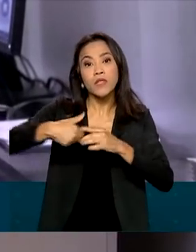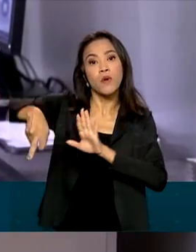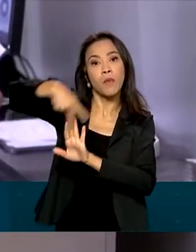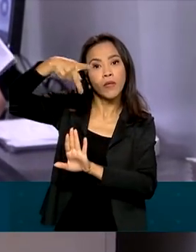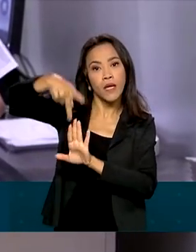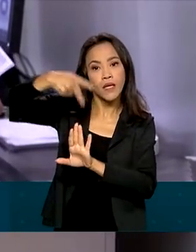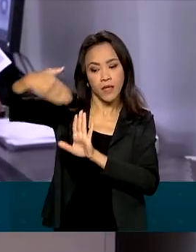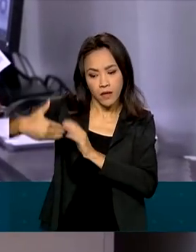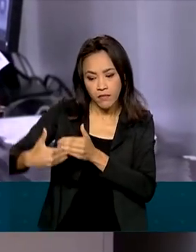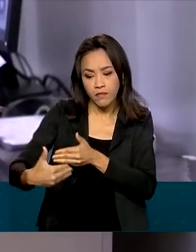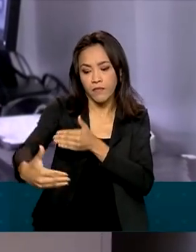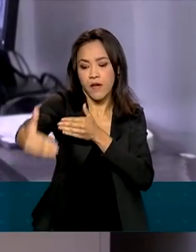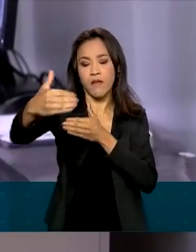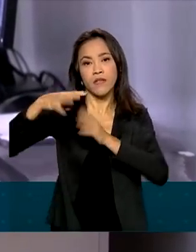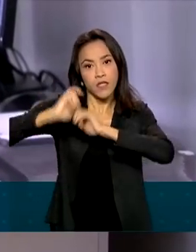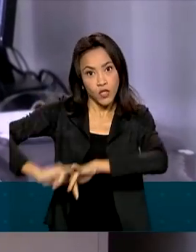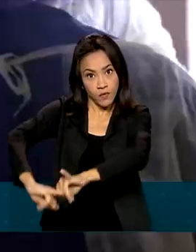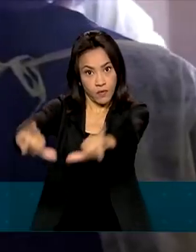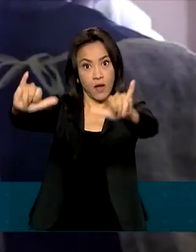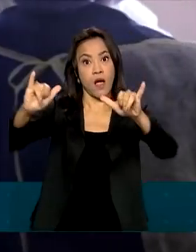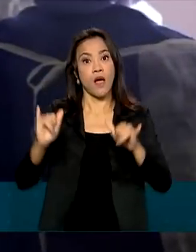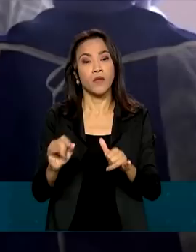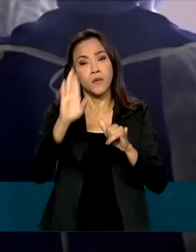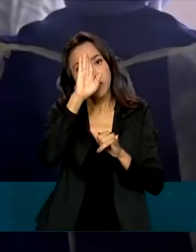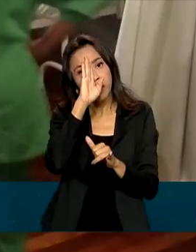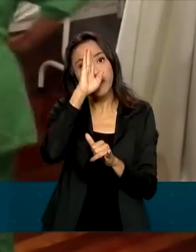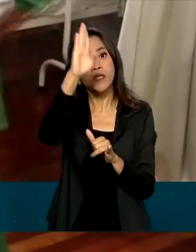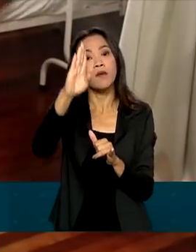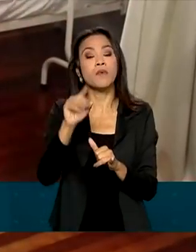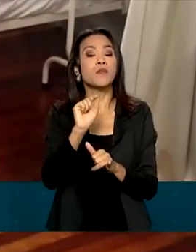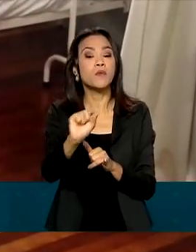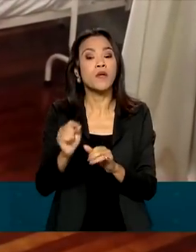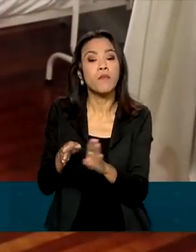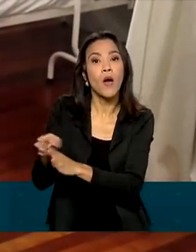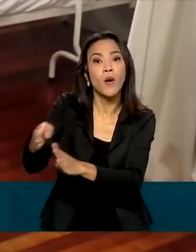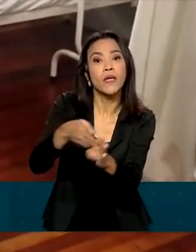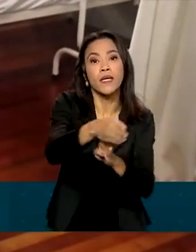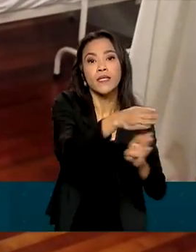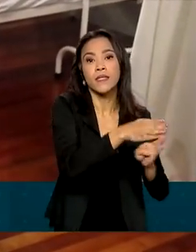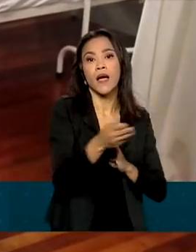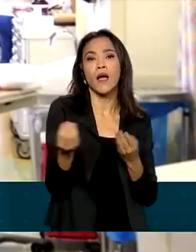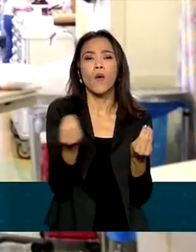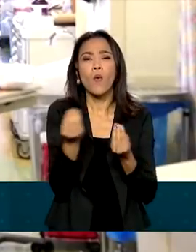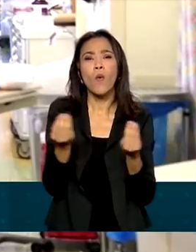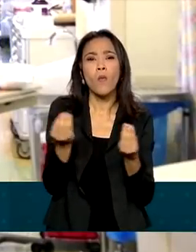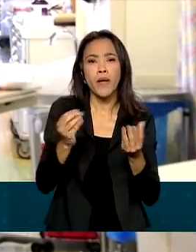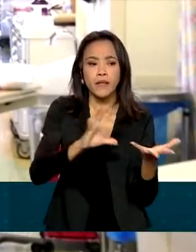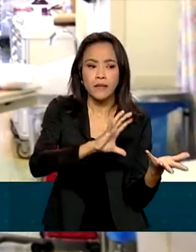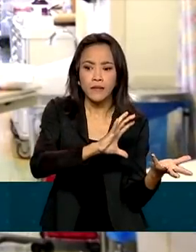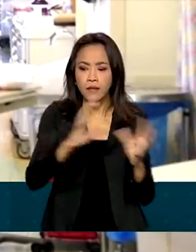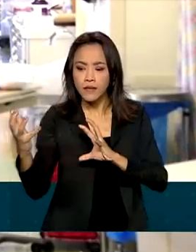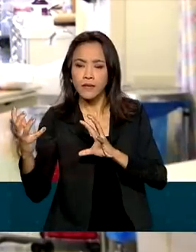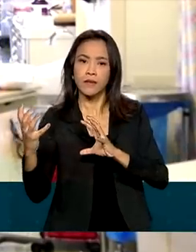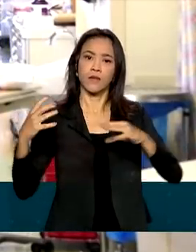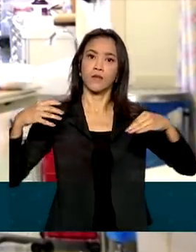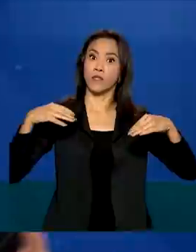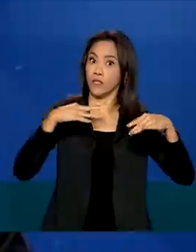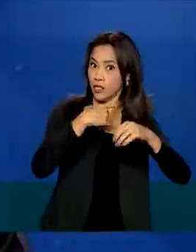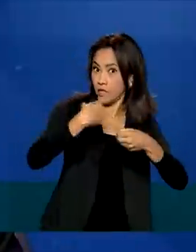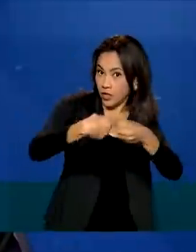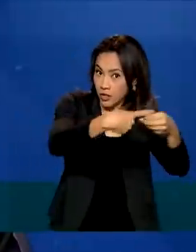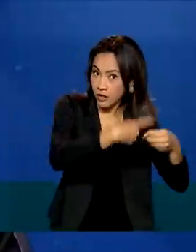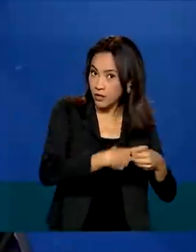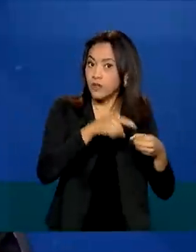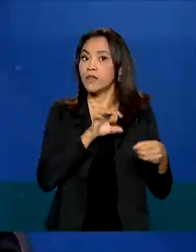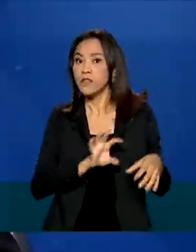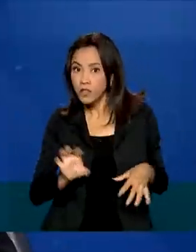deverá ser publicada nos próximos dias, principalmente para auxiliar nas ações de transição de estados e municípios. A